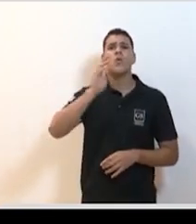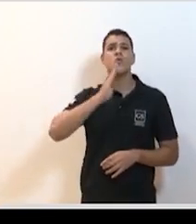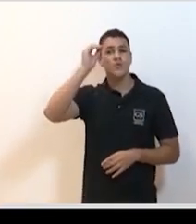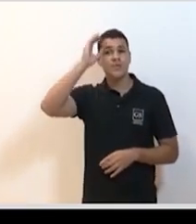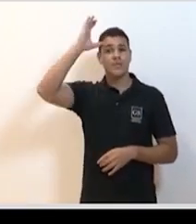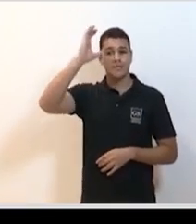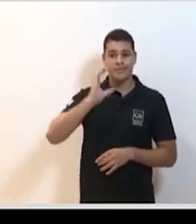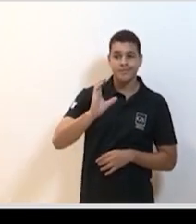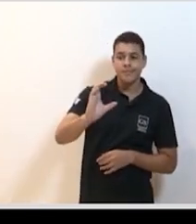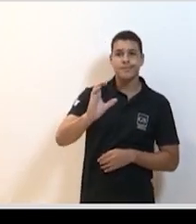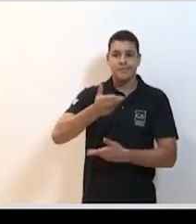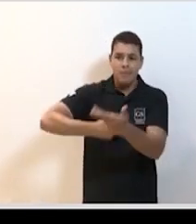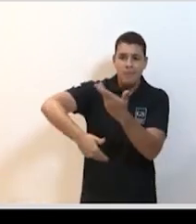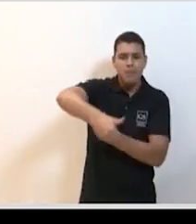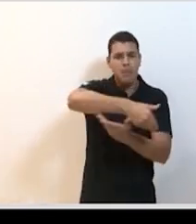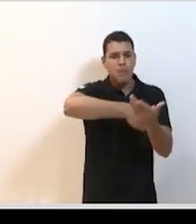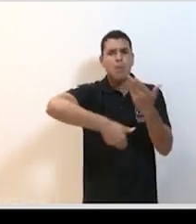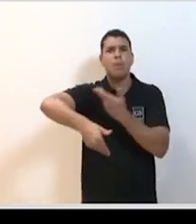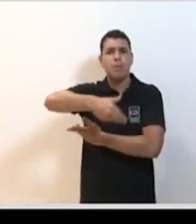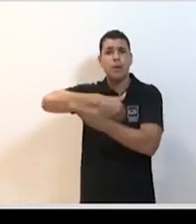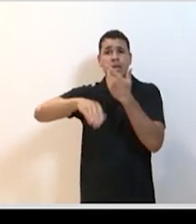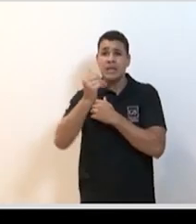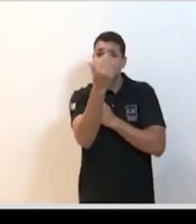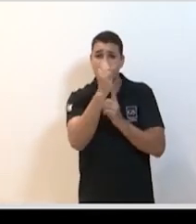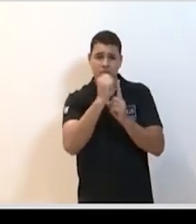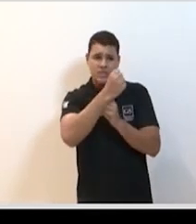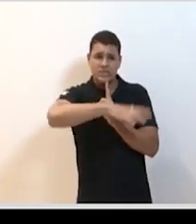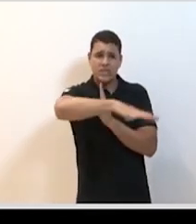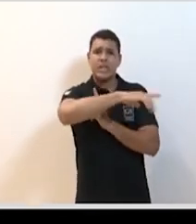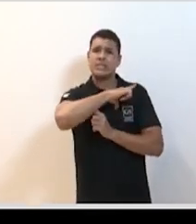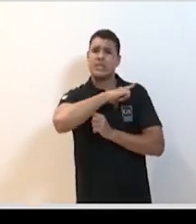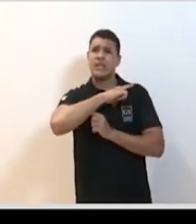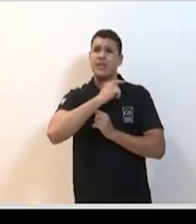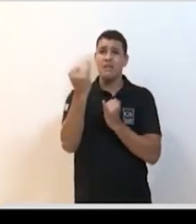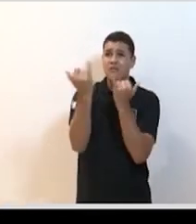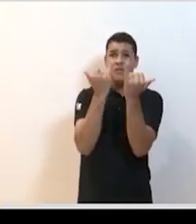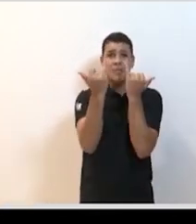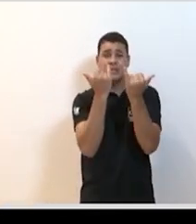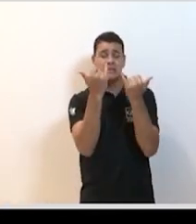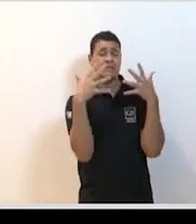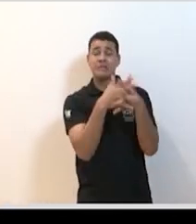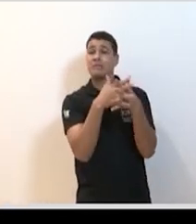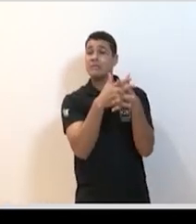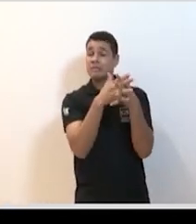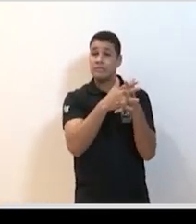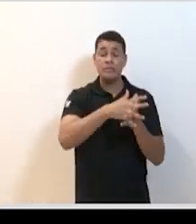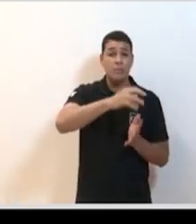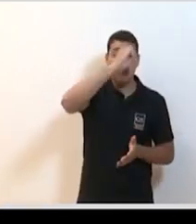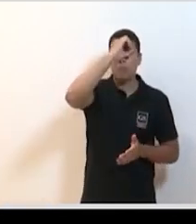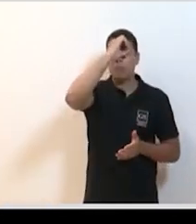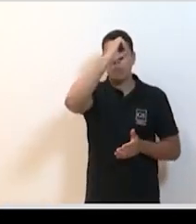a população numa área de muita confusão de muita desinformação os setores associados a produção de